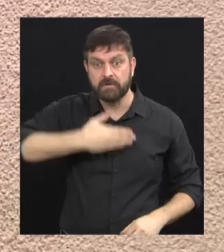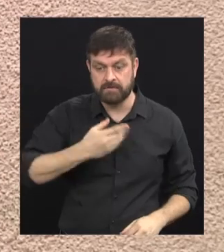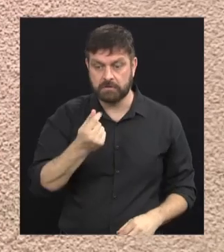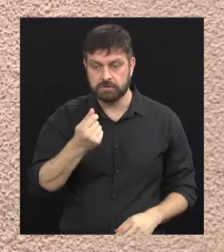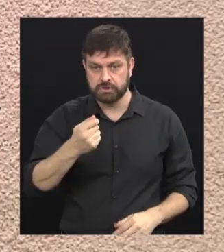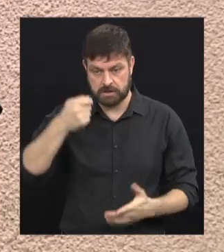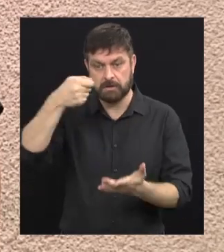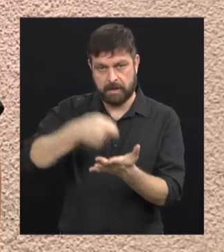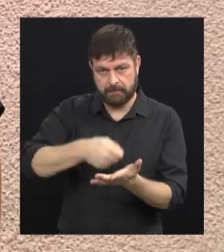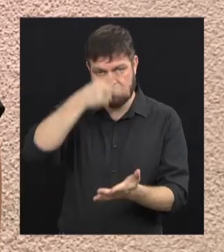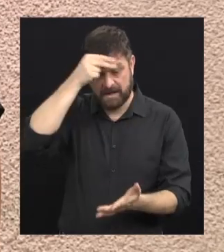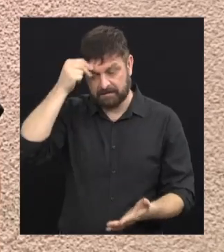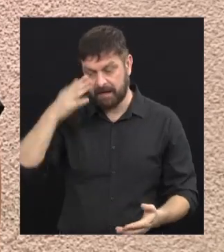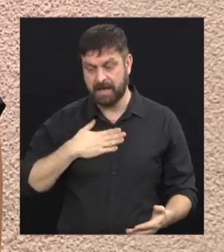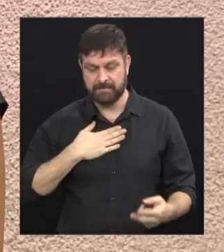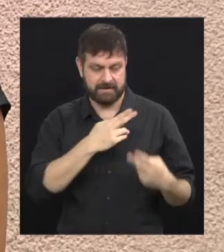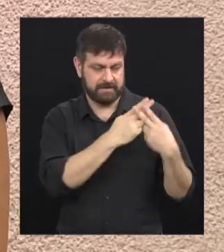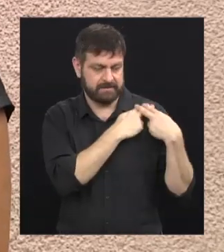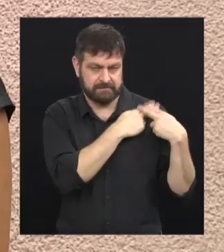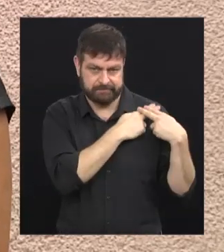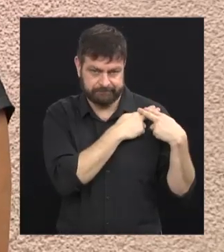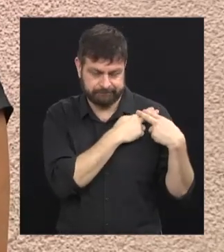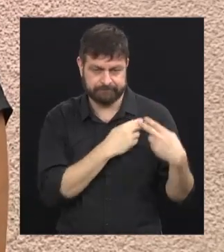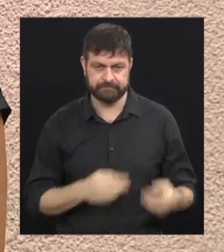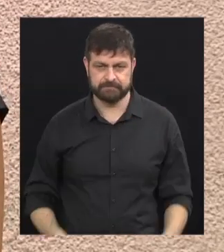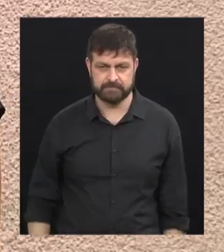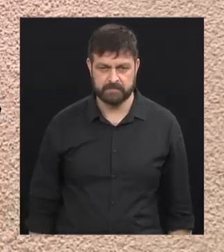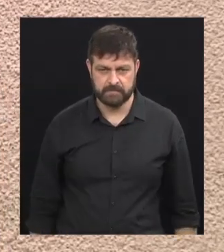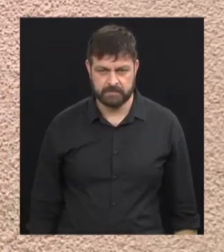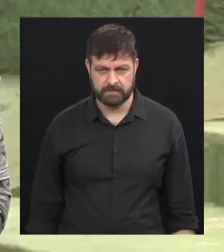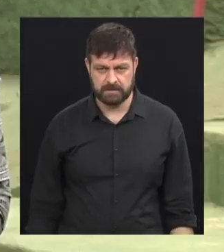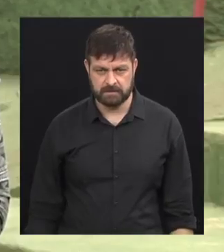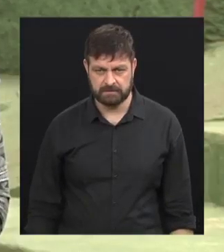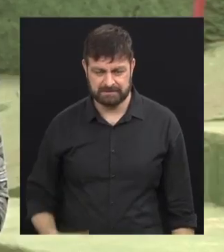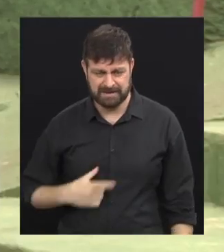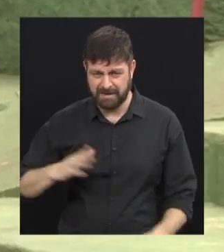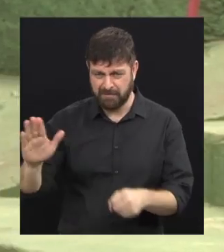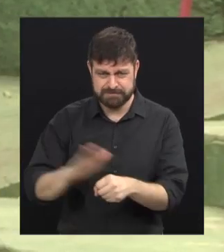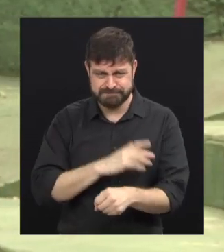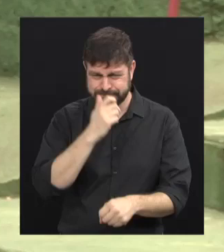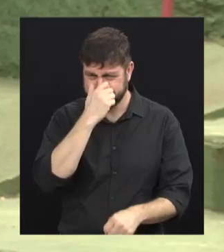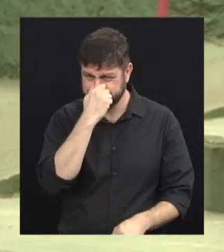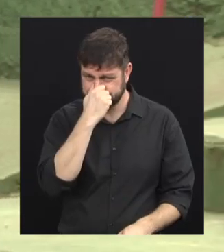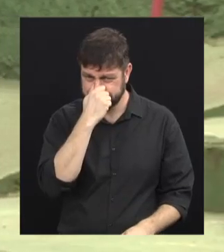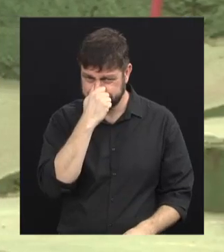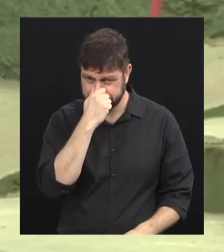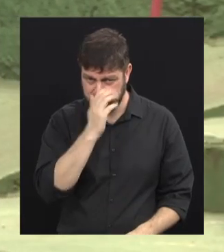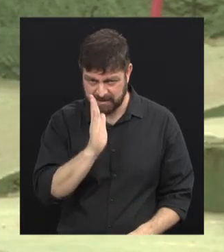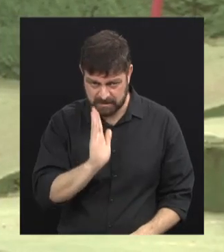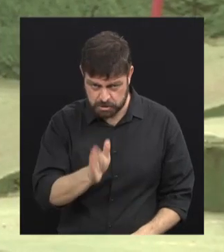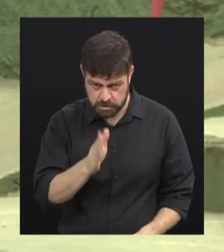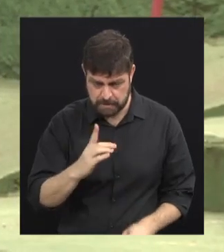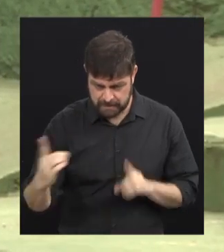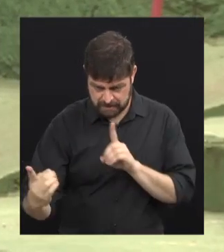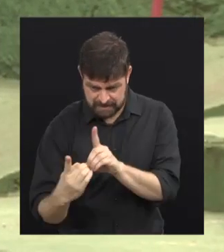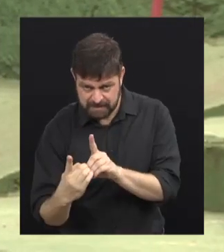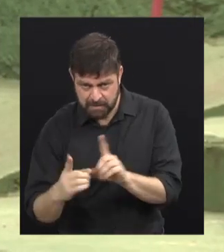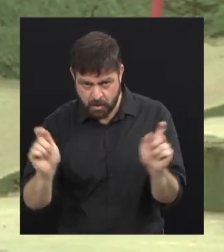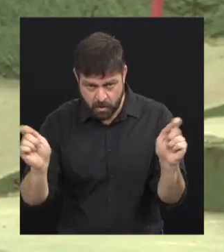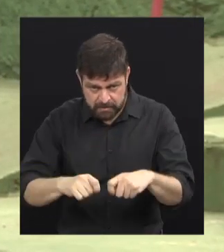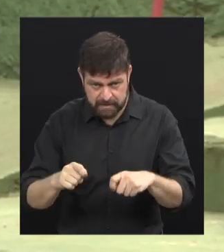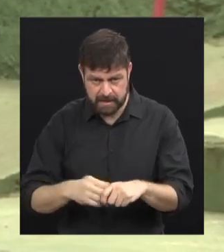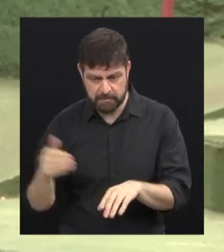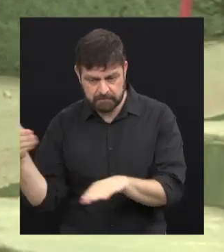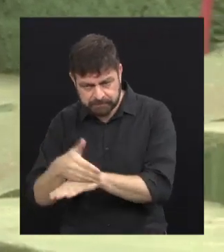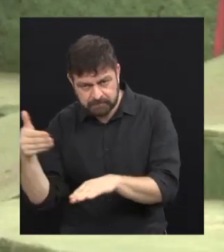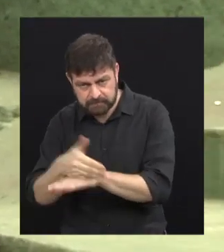Todo mês é minha responsabilidade estar olhando isso. Vocês estão em lotação máxima já, no limite de atendimento, ou ainda existe vaga